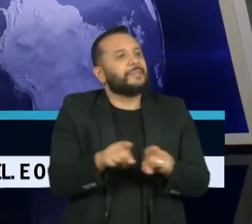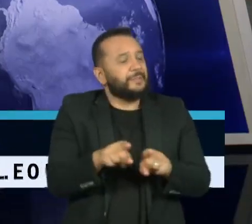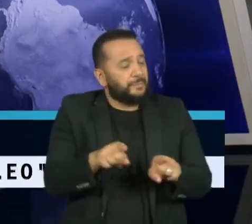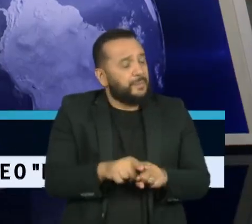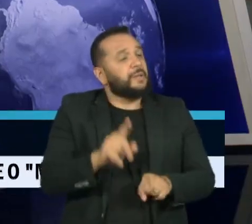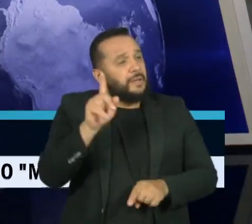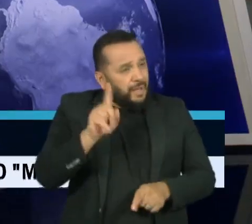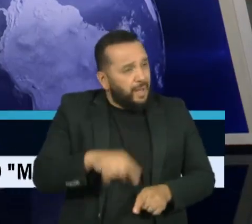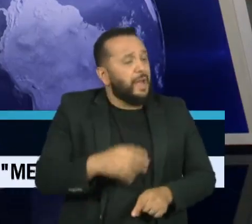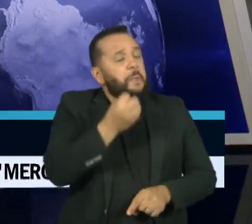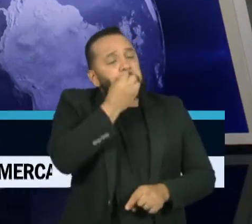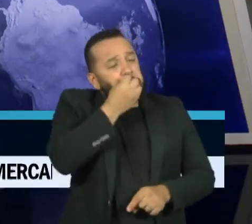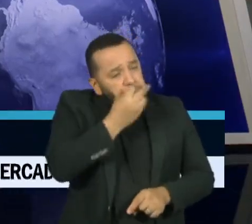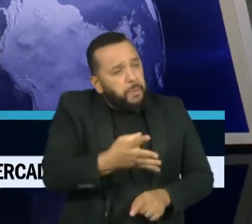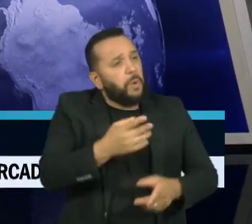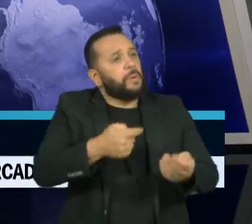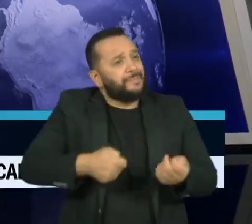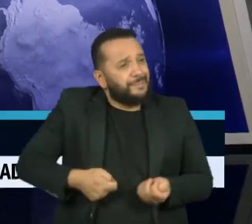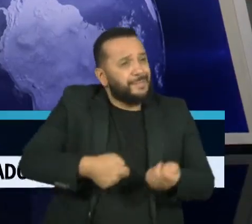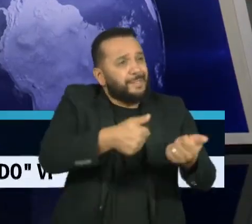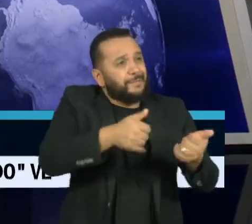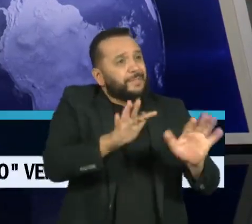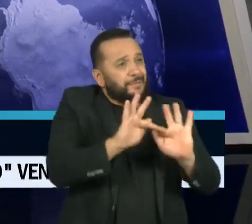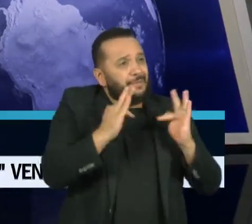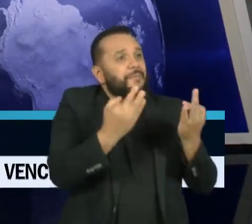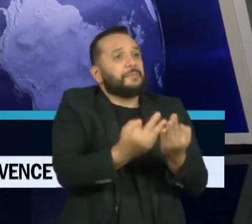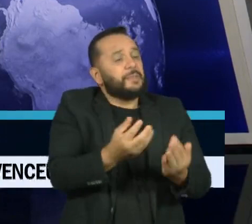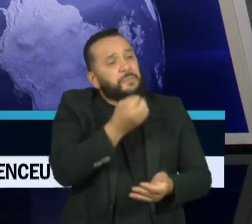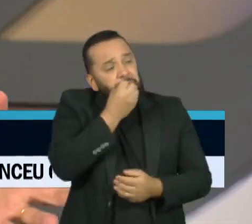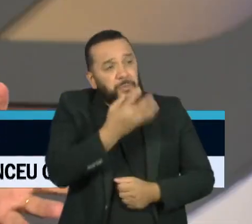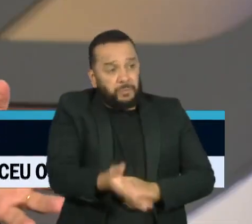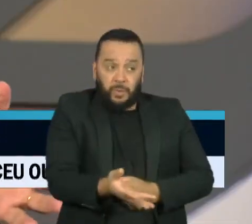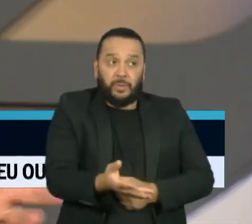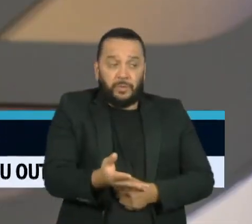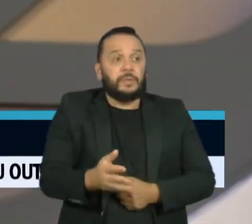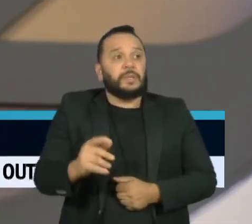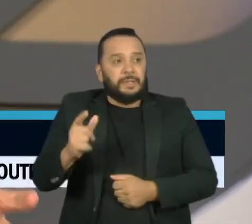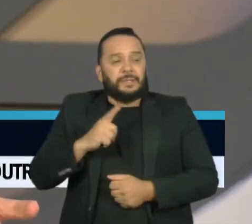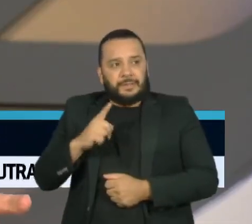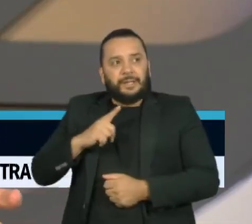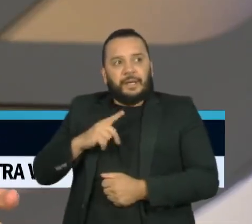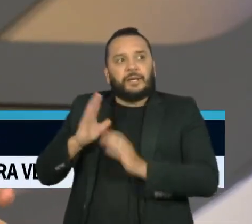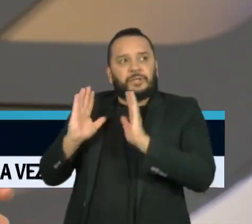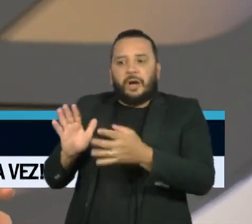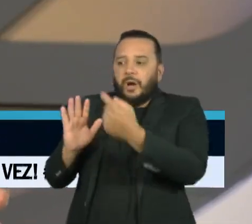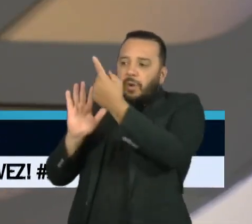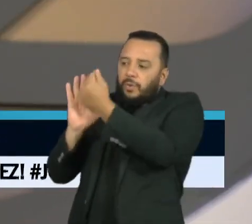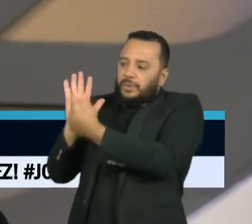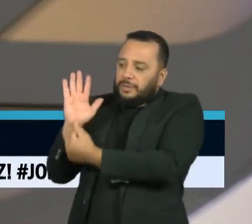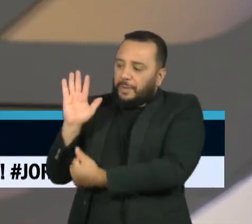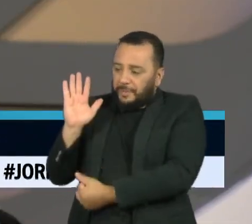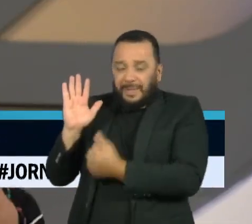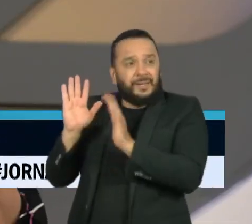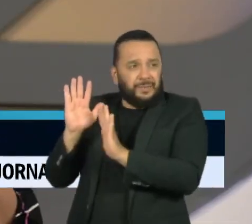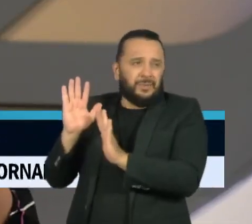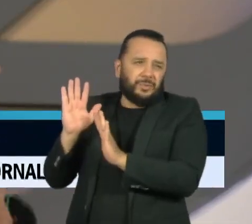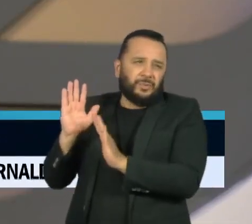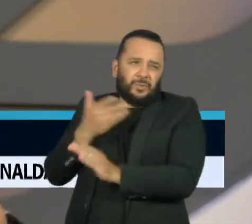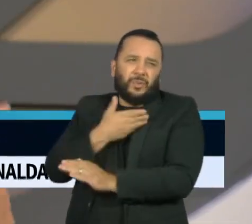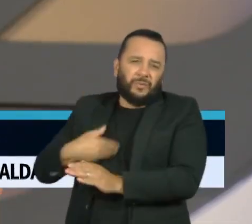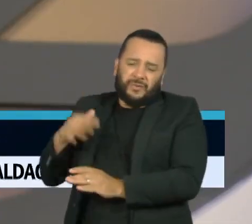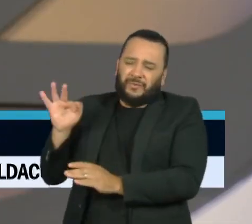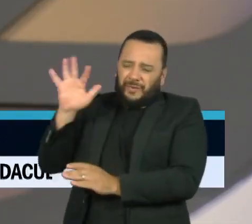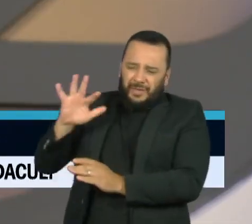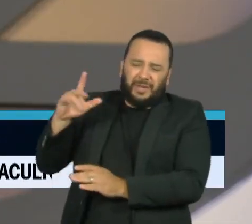extremamente bem-sucedida, embora no orçamento geral da União tenha um pequeno impacto, o a gente tem é que realmente